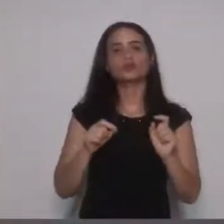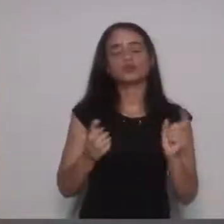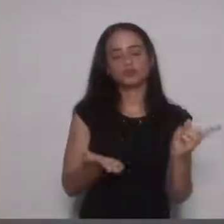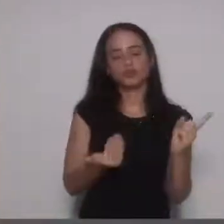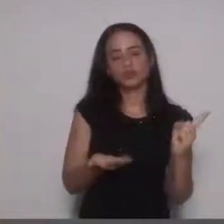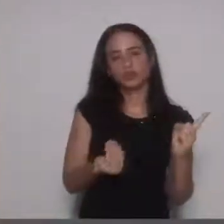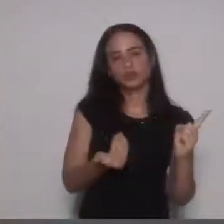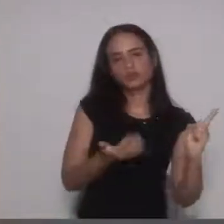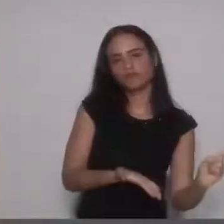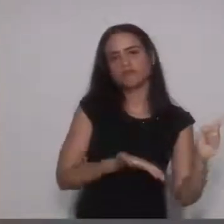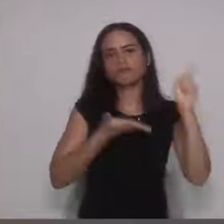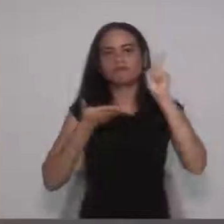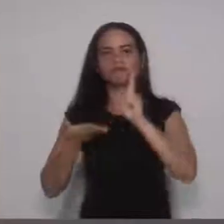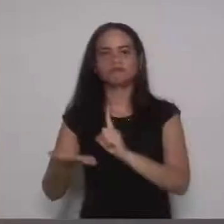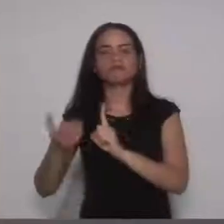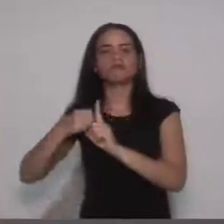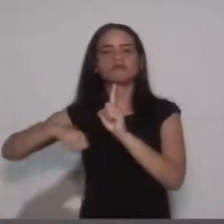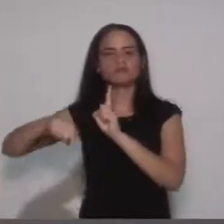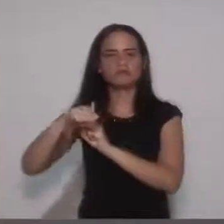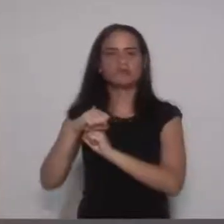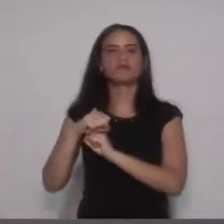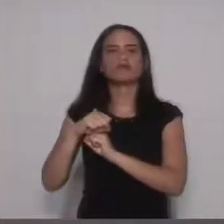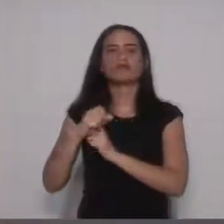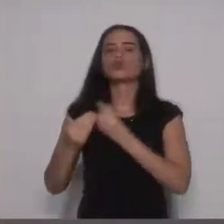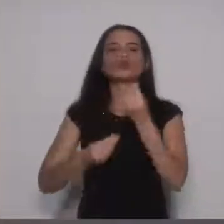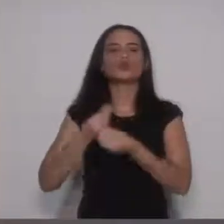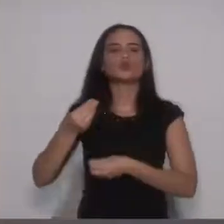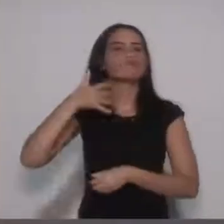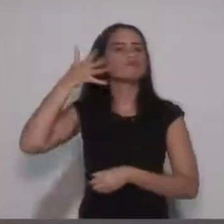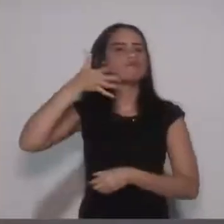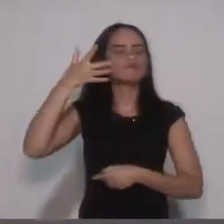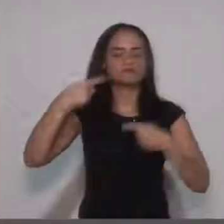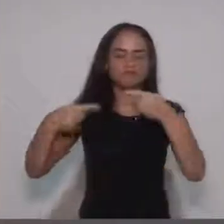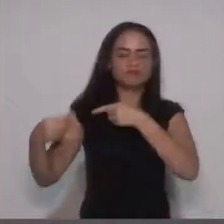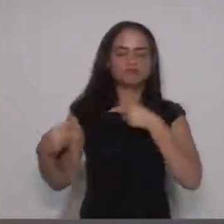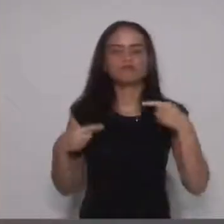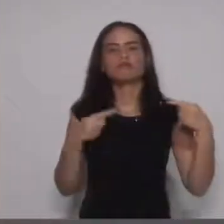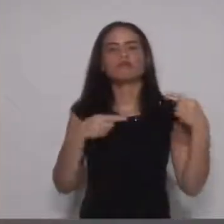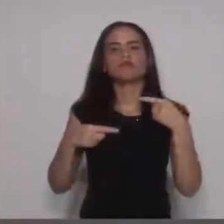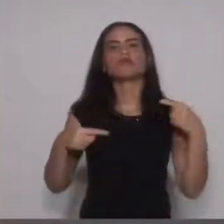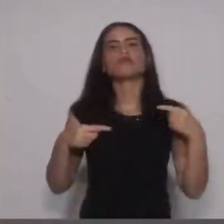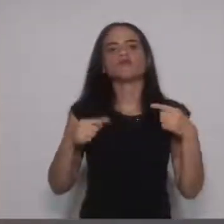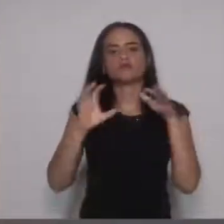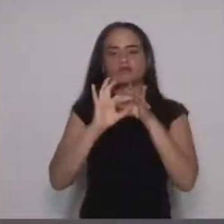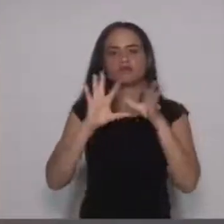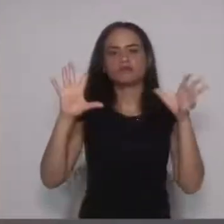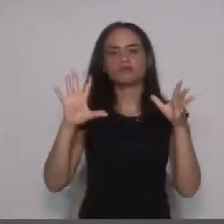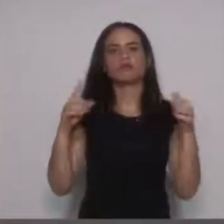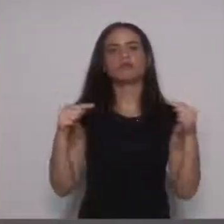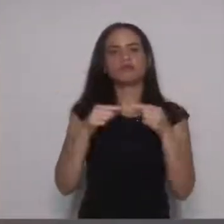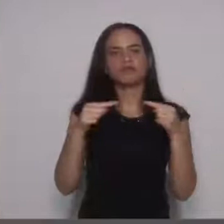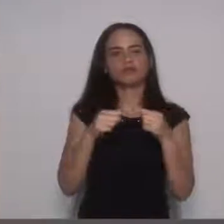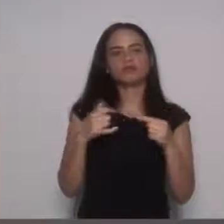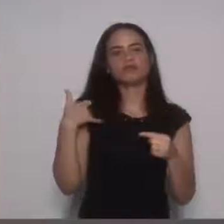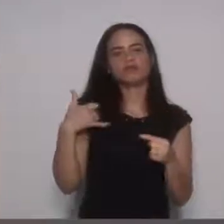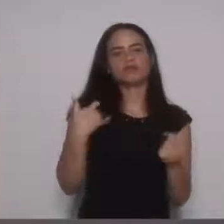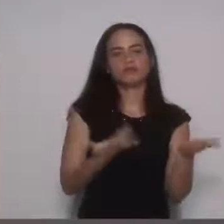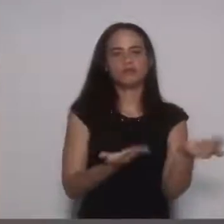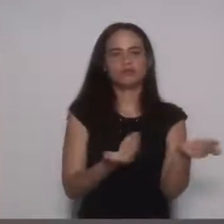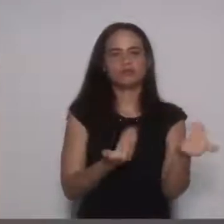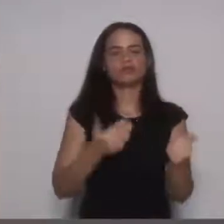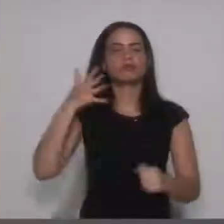comunidade, com a discussão de políticas efetivas e democráticas adequadas às suas necessidades. Por meio de palestras, debates,